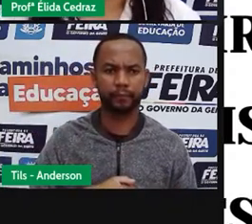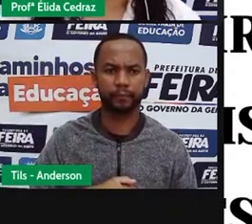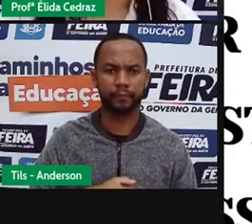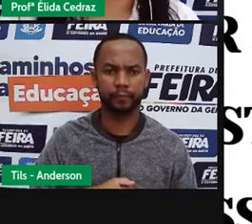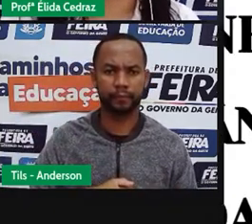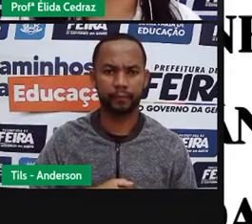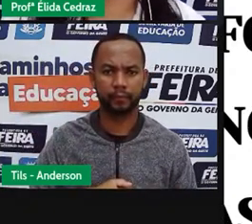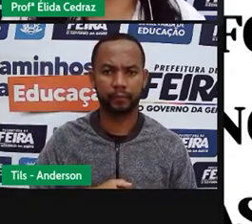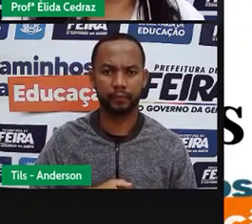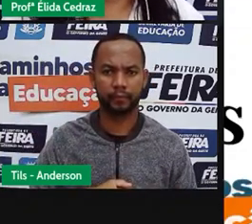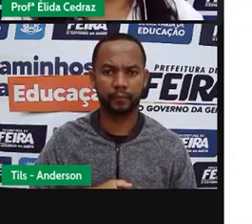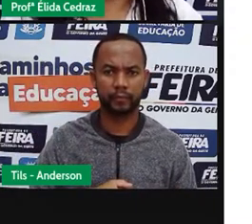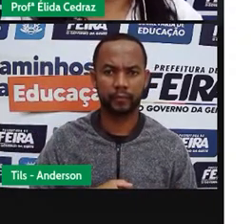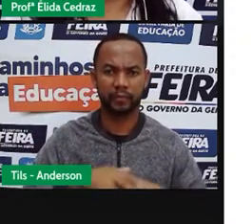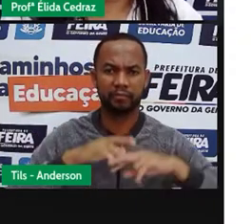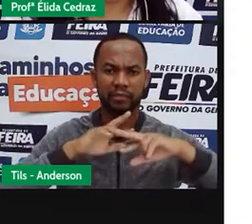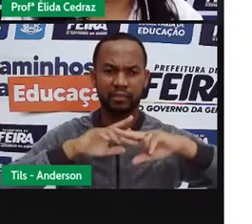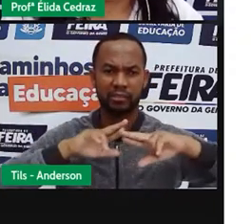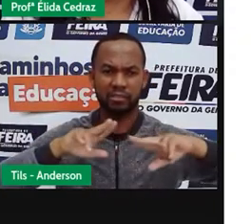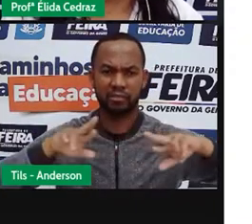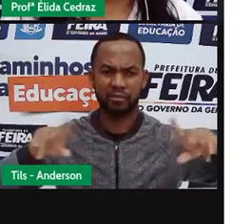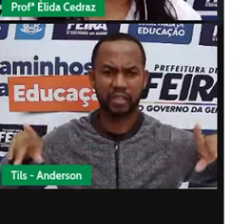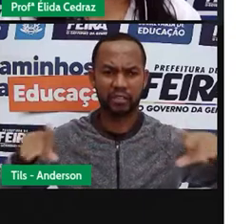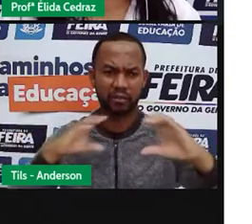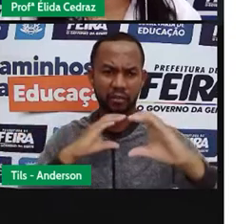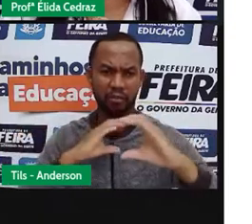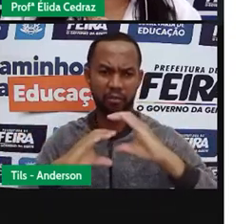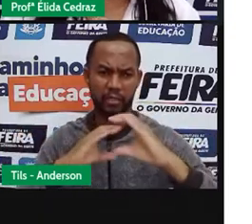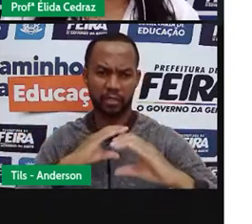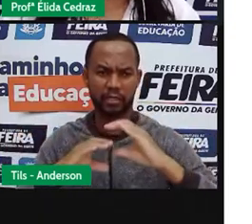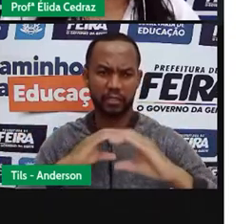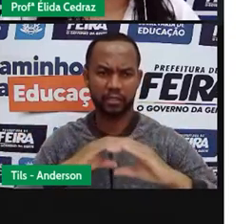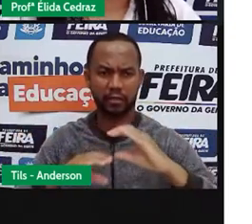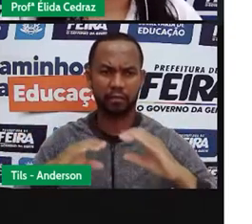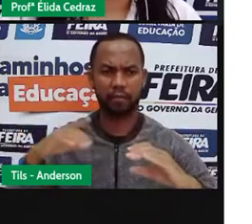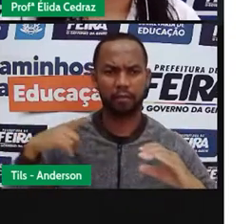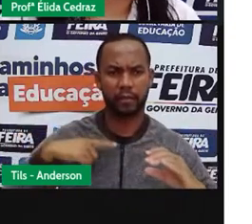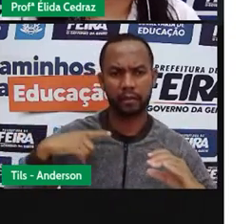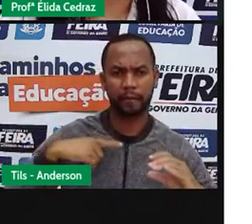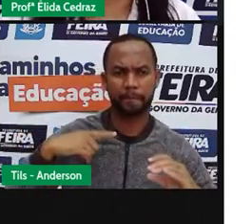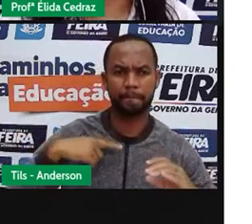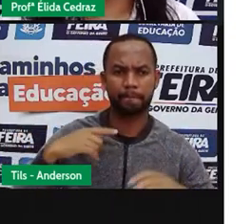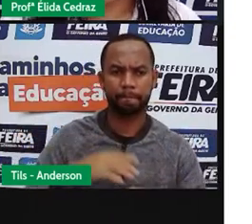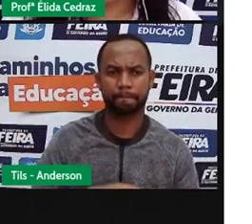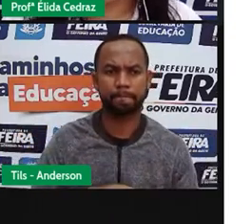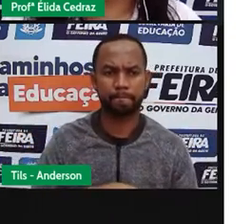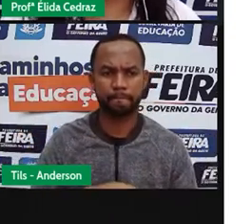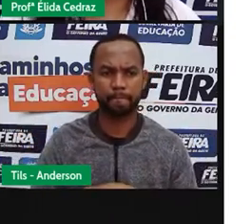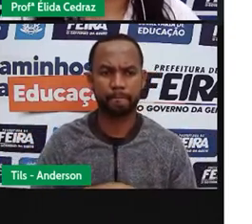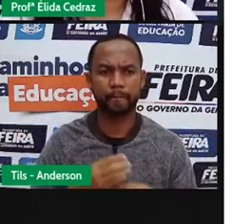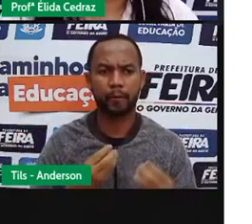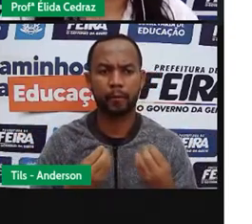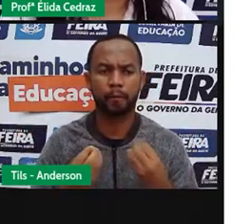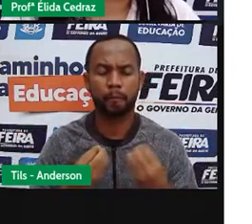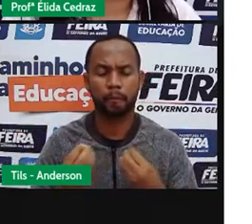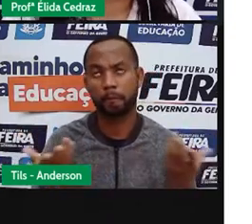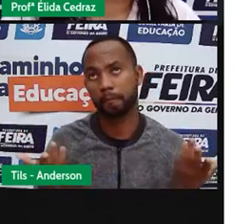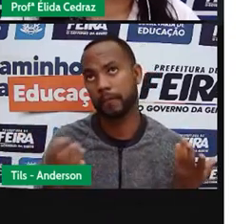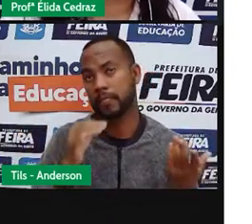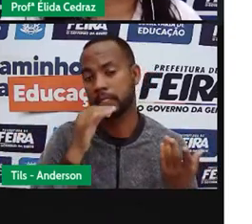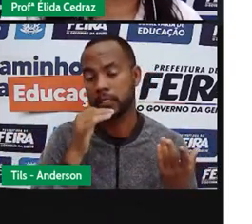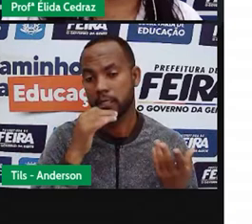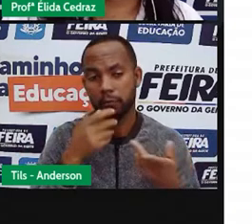Os tipos de meios de comunicação. Nós temos várias ferramentas, vários